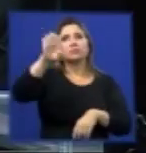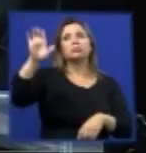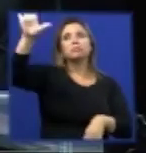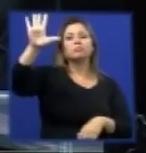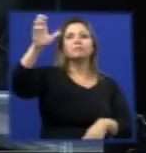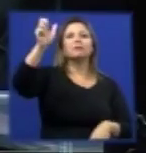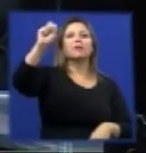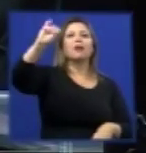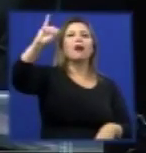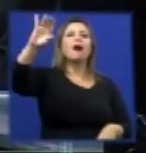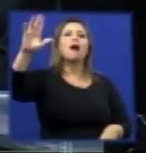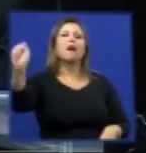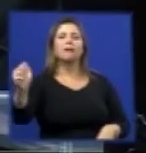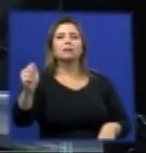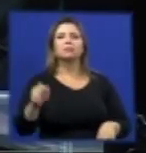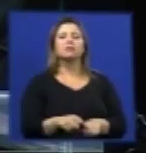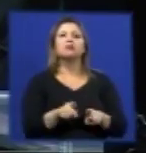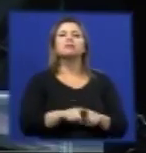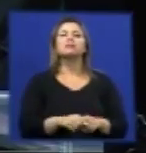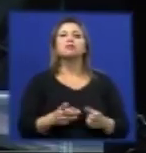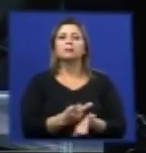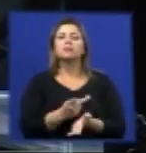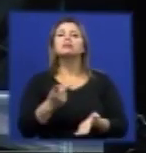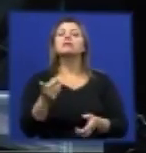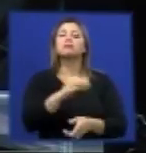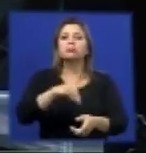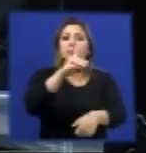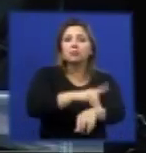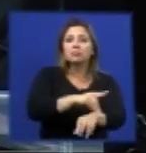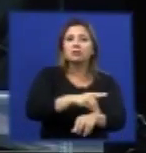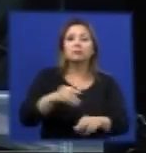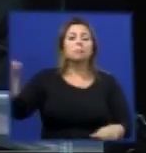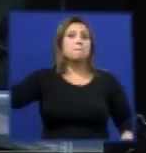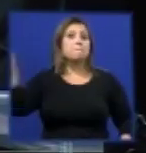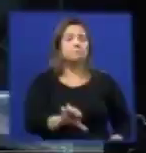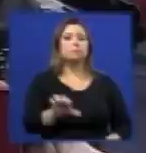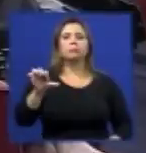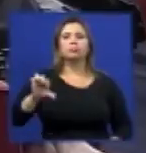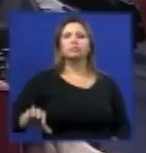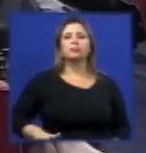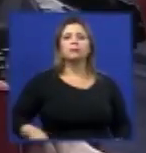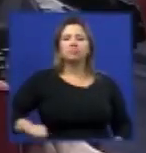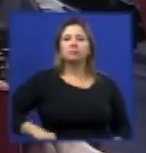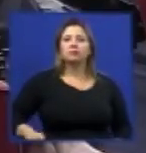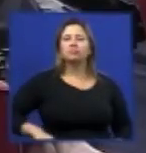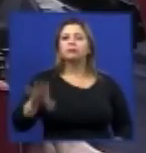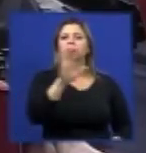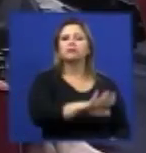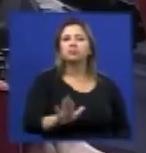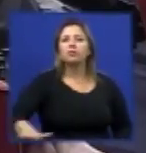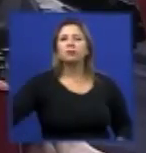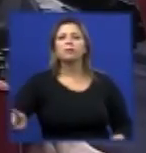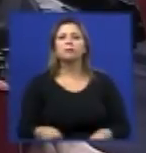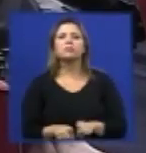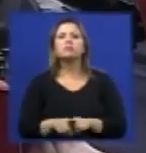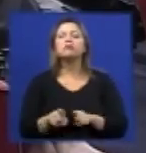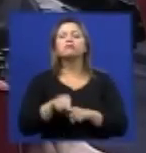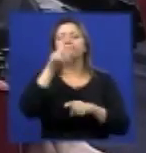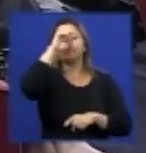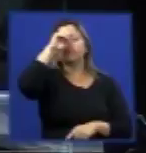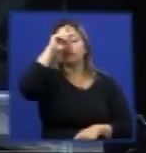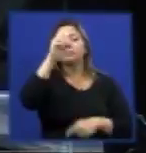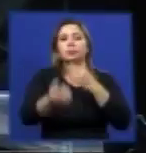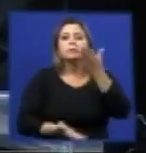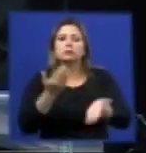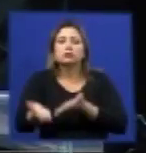seja o dengue está acontecendo muito mais em crianças o que aporta ainda ao sistema de saúde um ônus